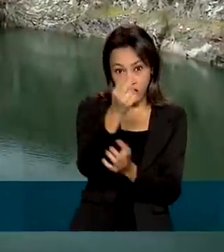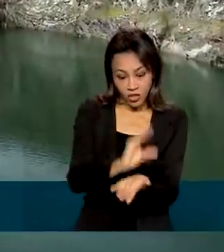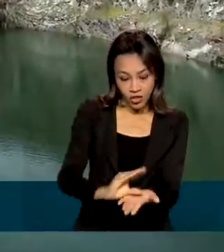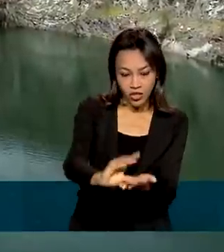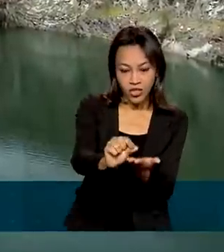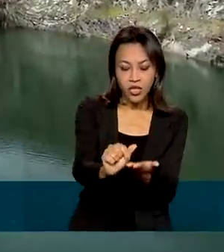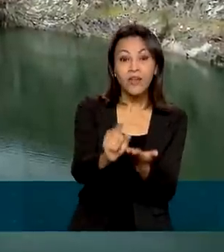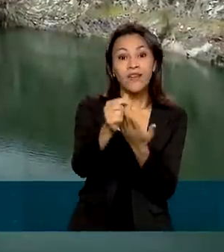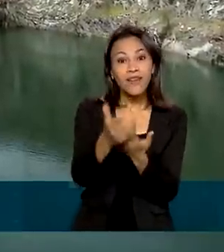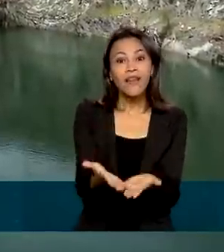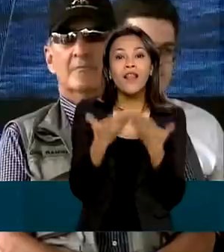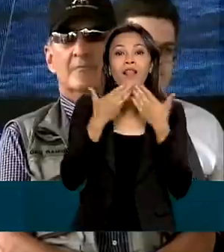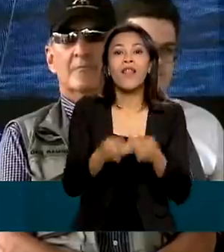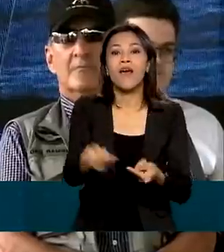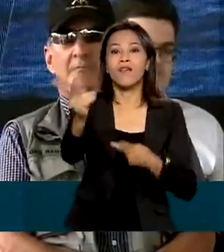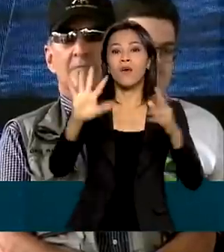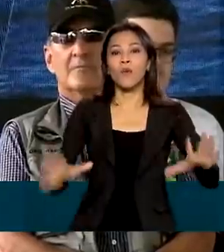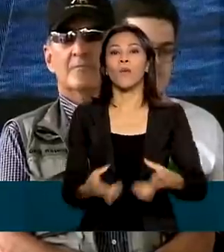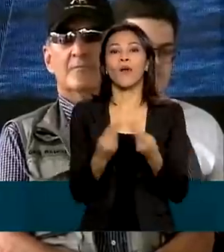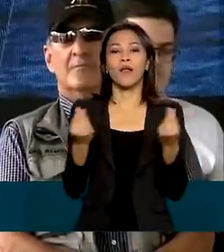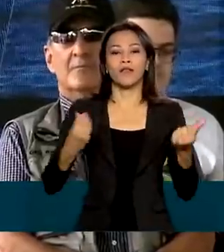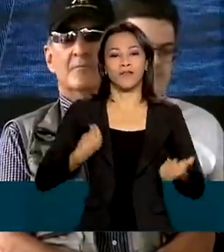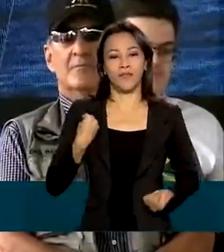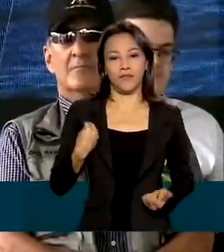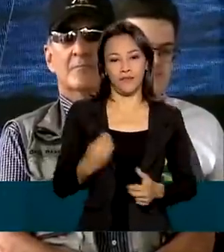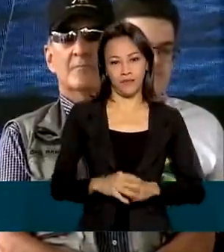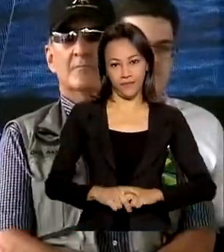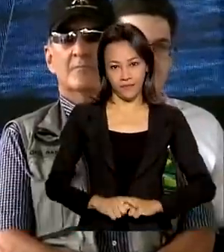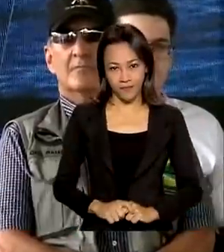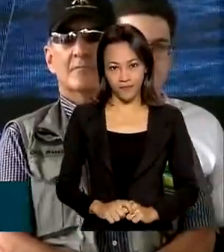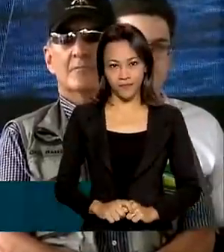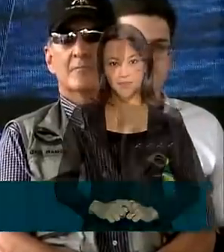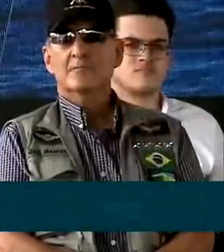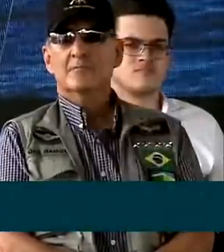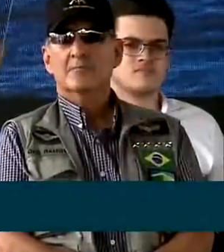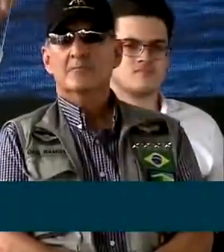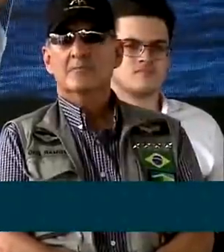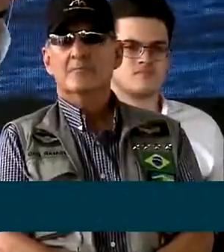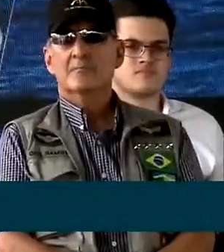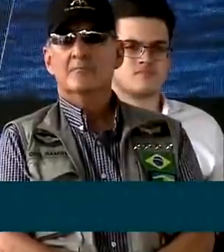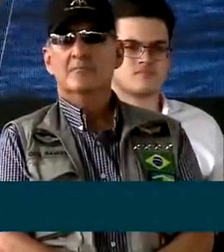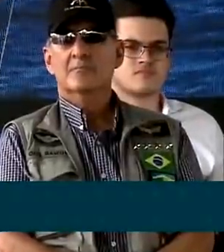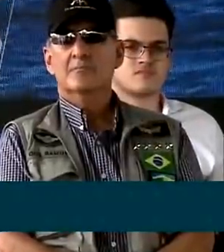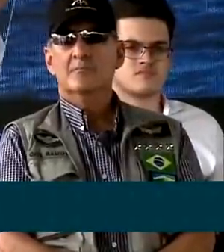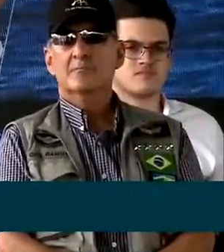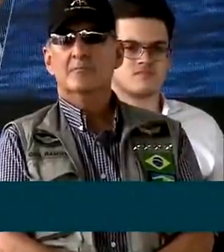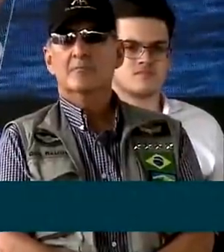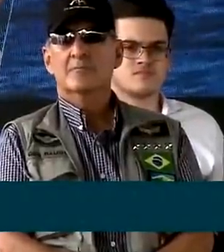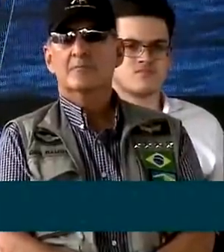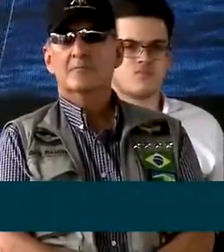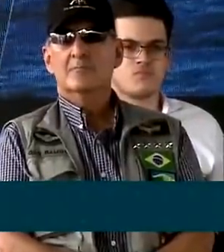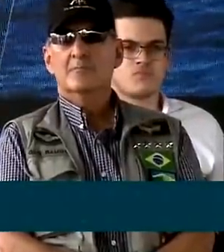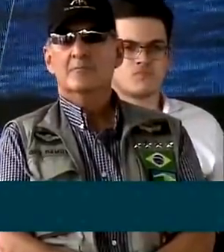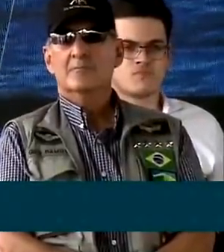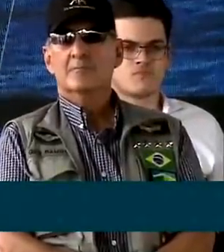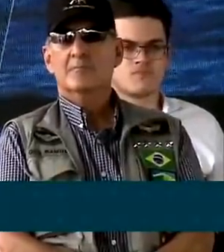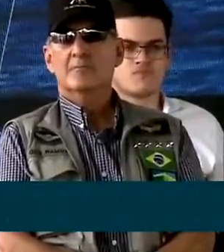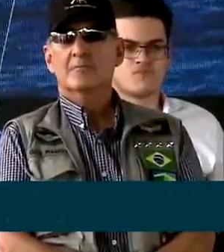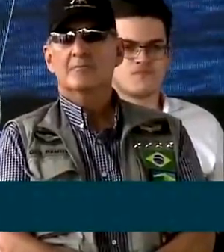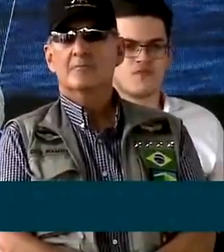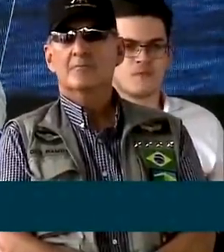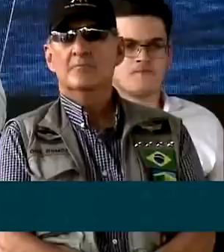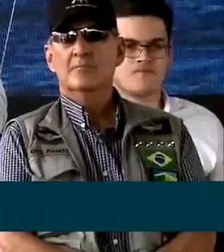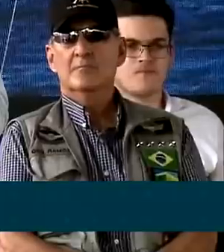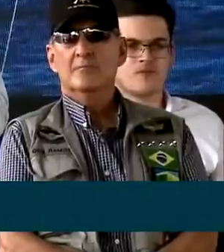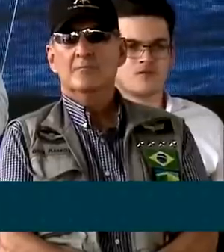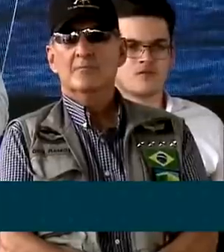de vida aos nordestinos. Daí anos depois do início das obras de transposição, apenas 15% do eixo norte e